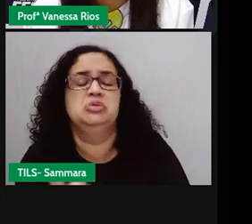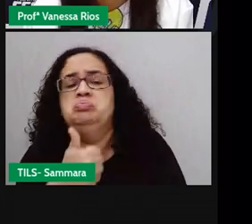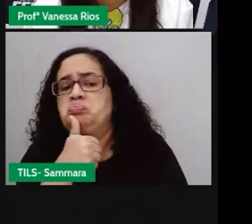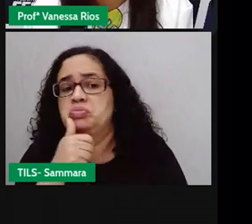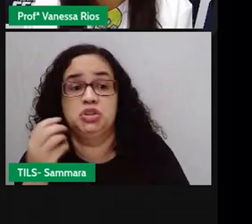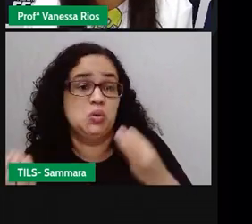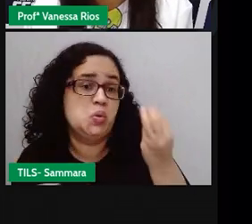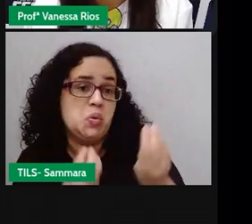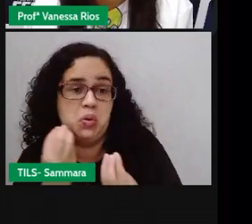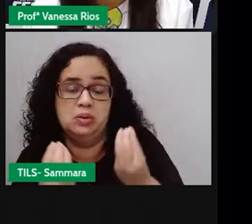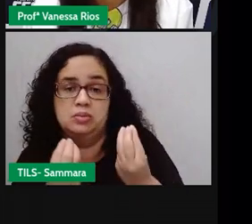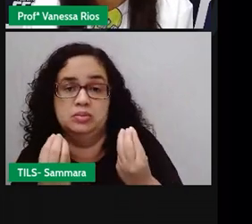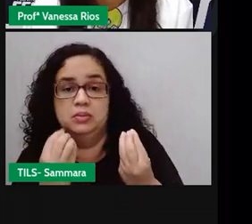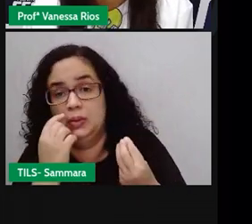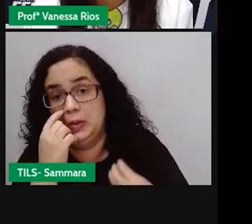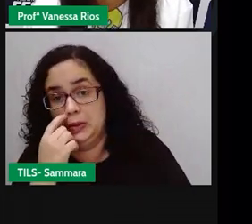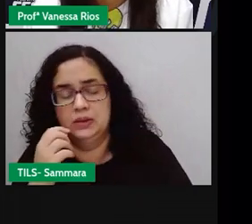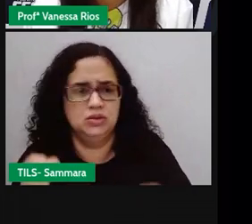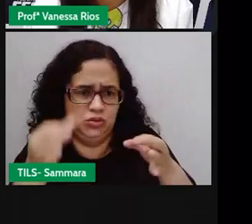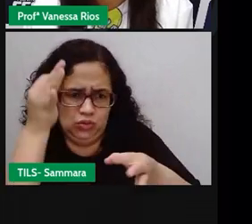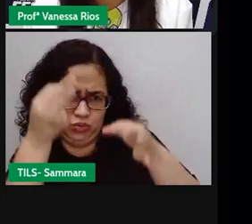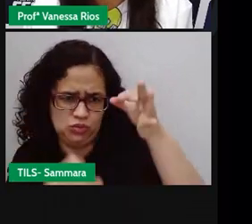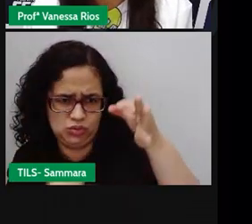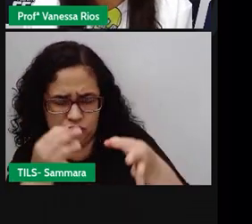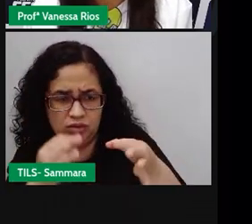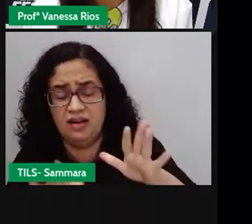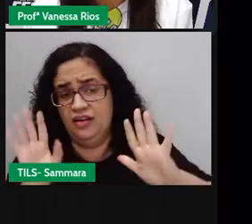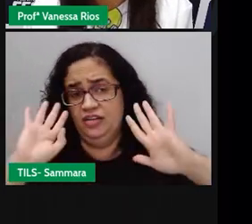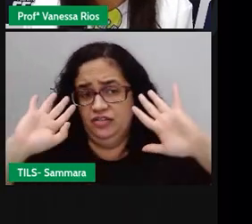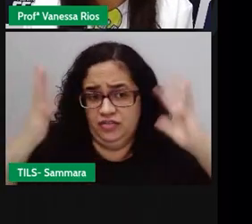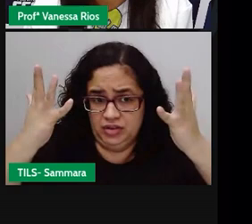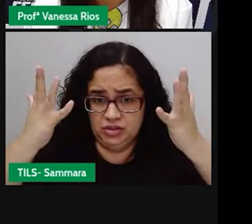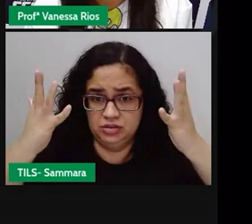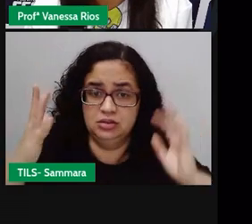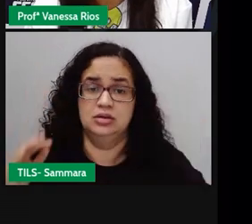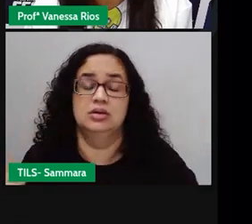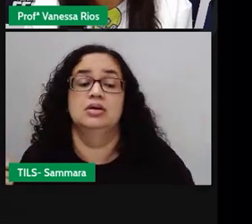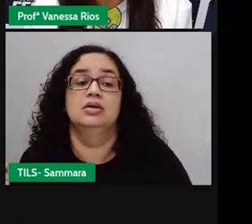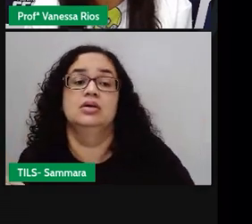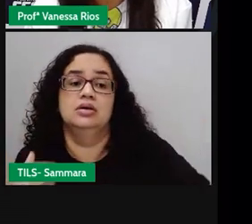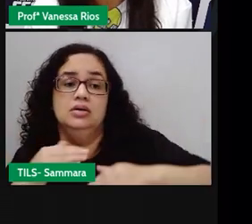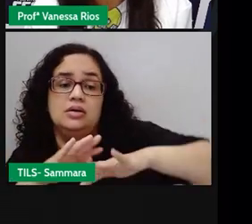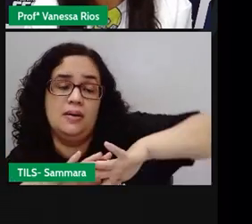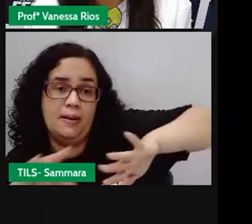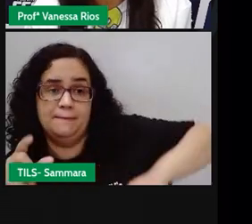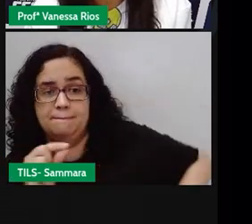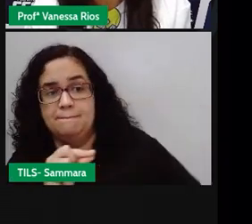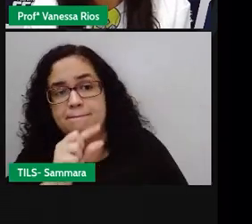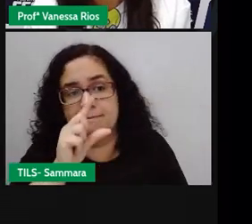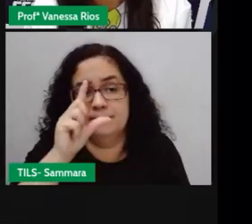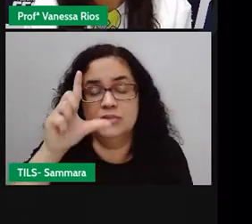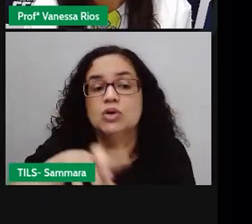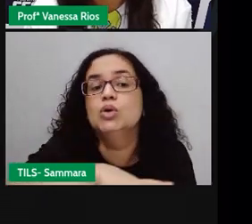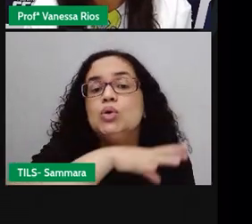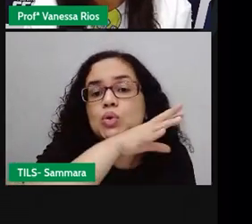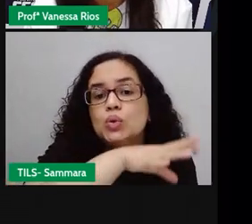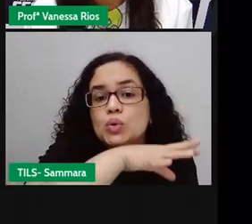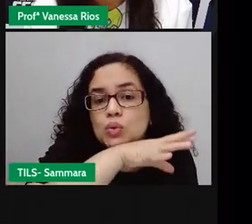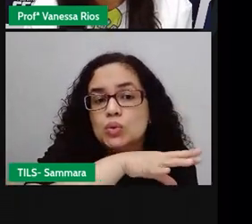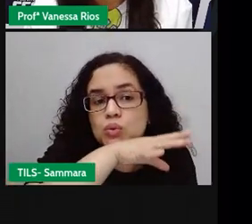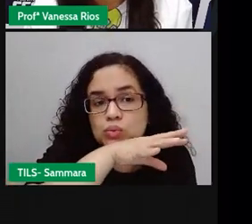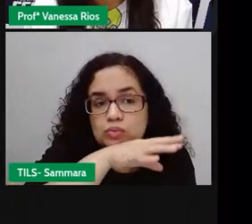como, mas irei. Não é justo fazerem uma festa dessas e excluírem a maioria dos animais.